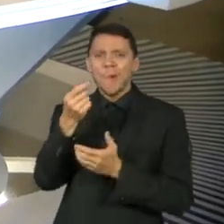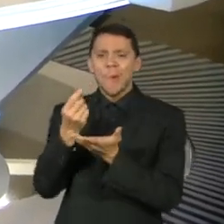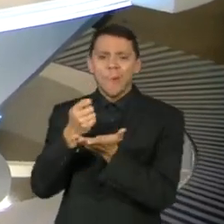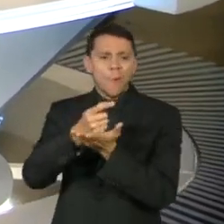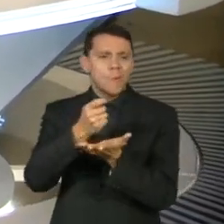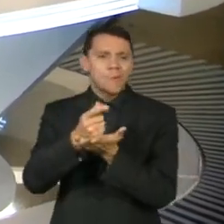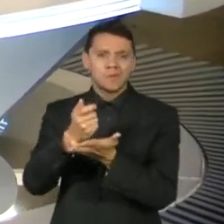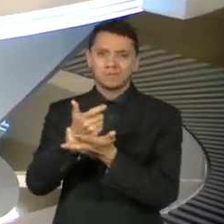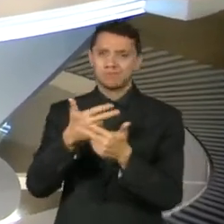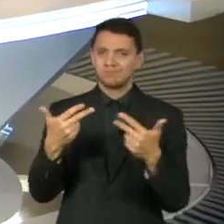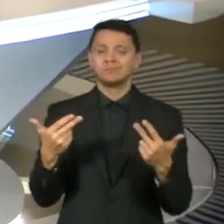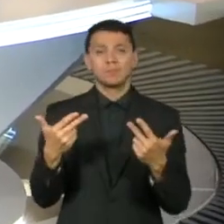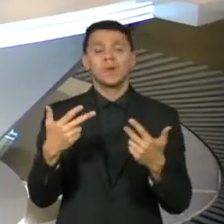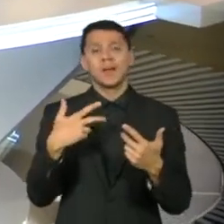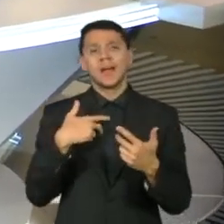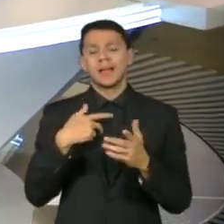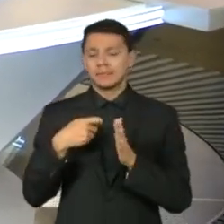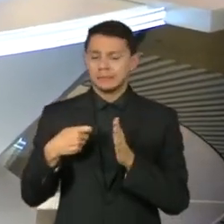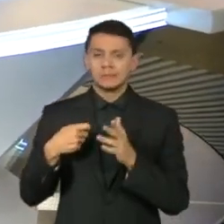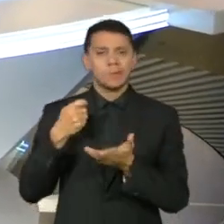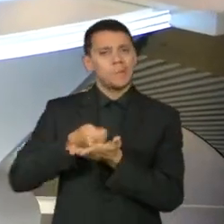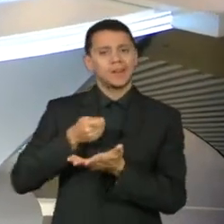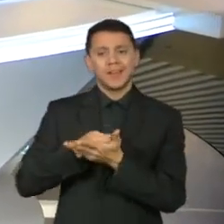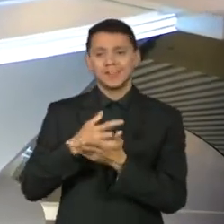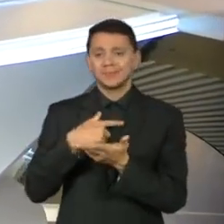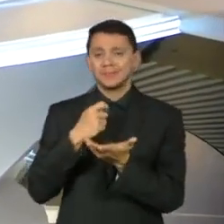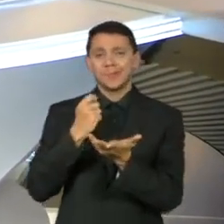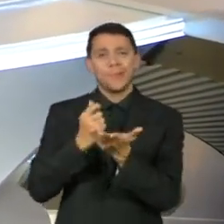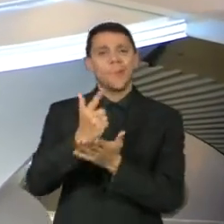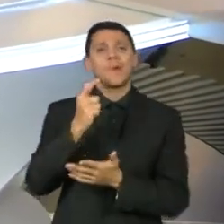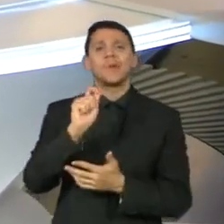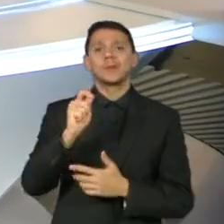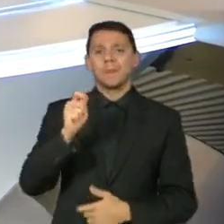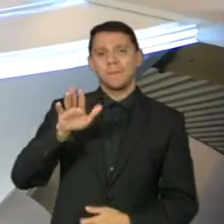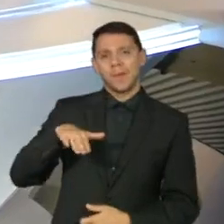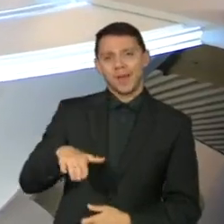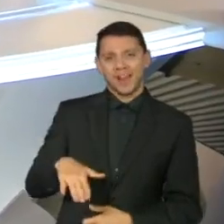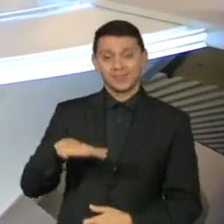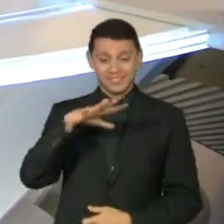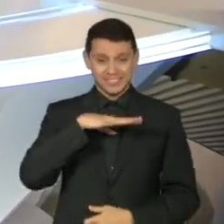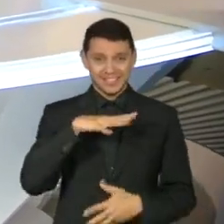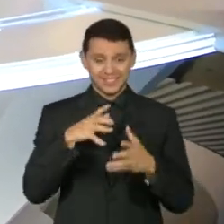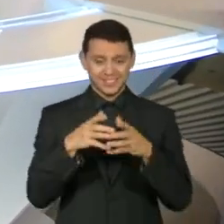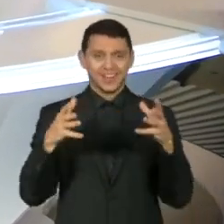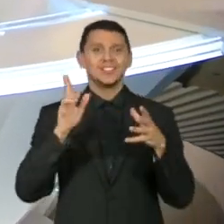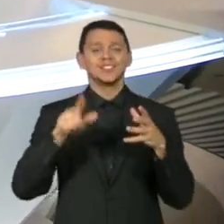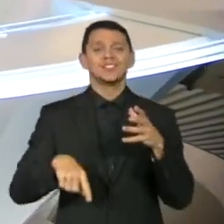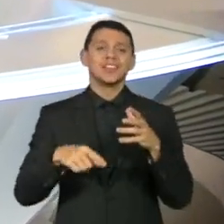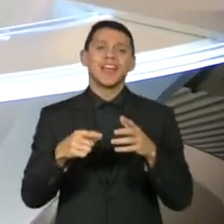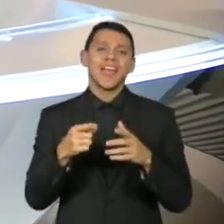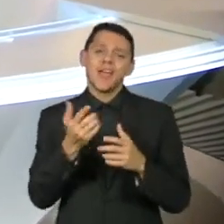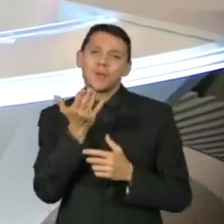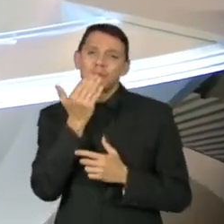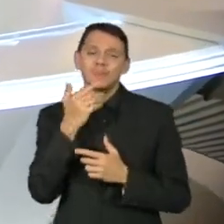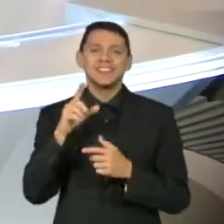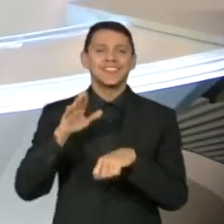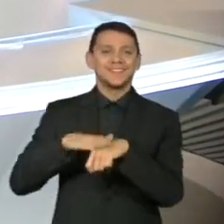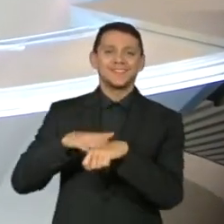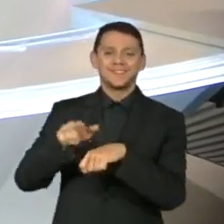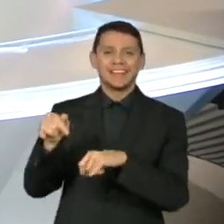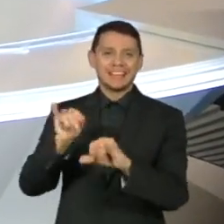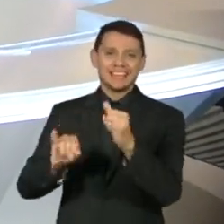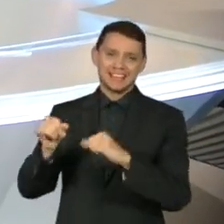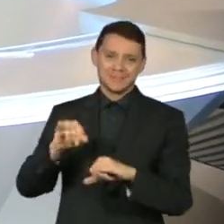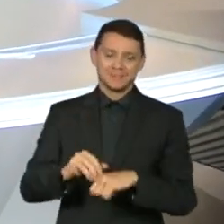forçadas a ficar com o mais barato, que nas grandes cidades são os alimentos ultraprocessados. Pois é, a cada cinco desses